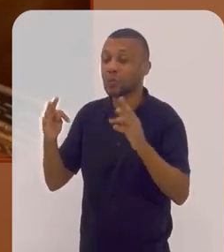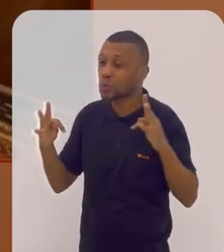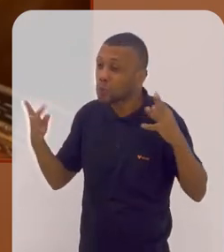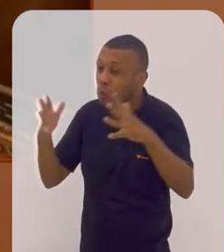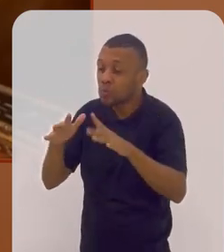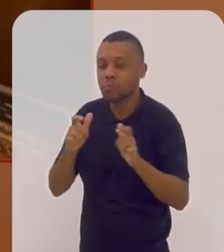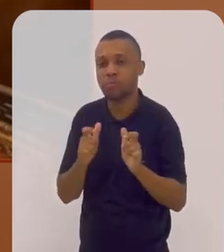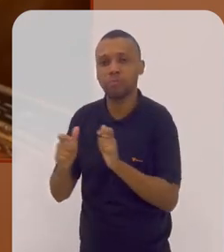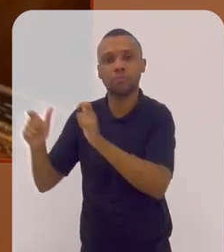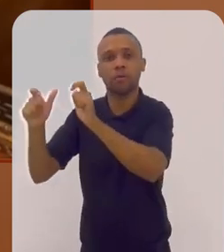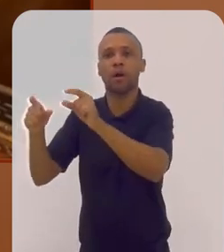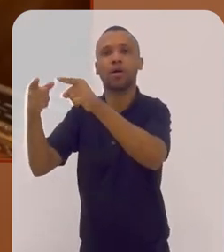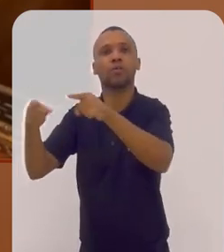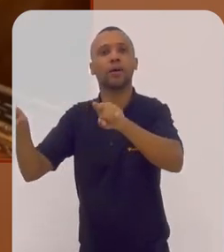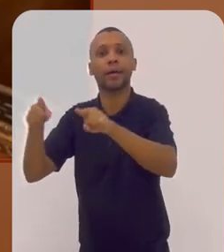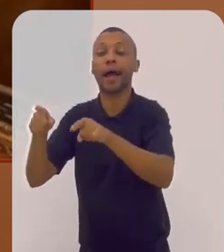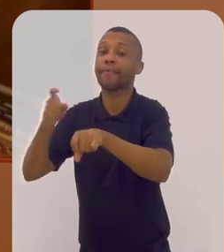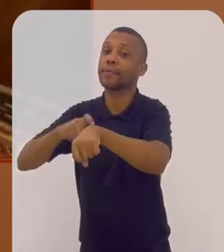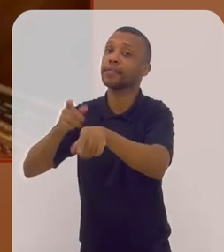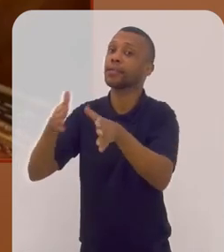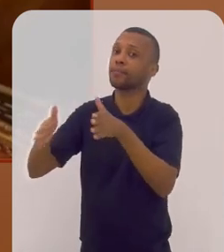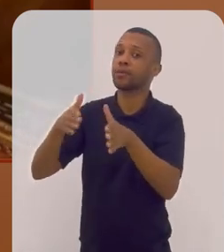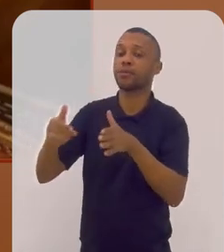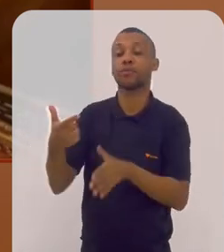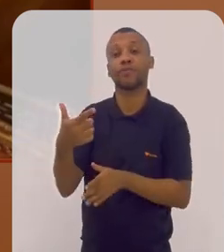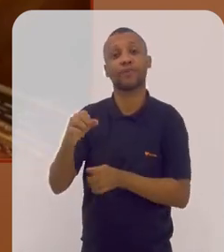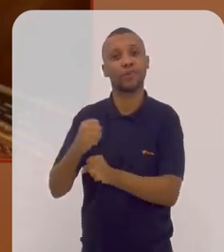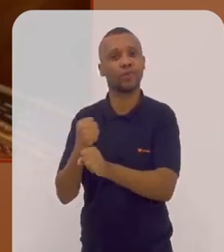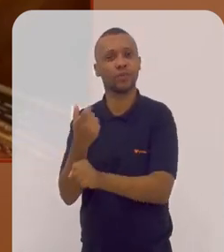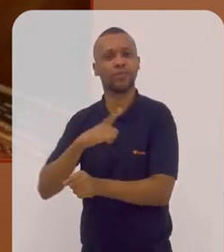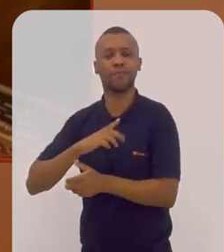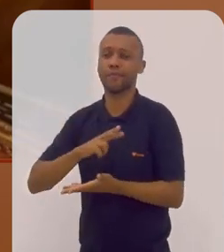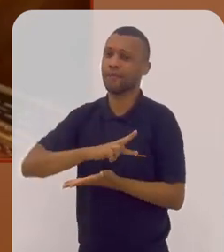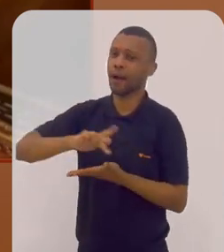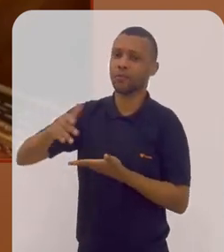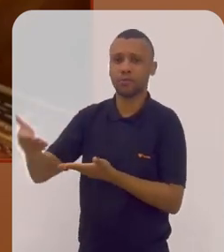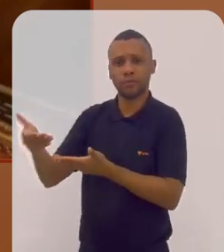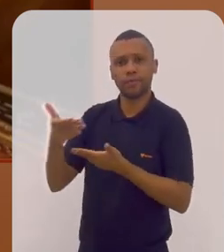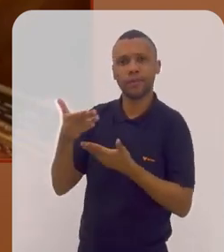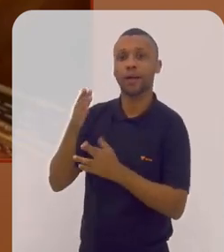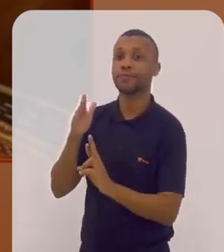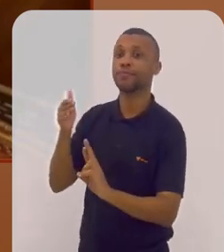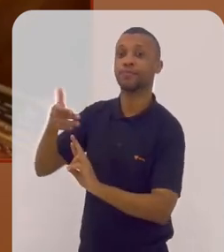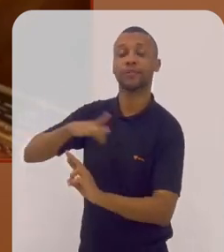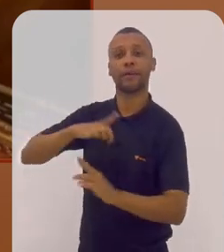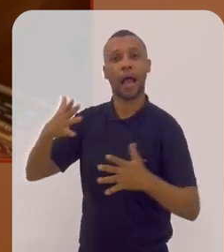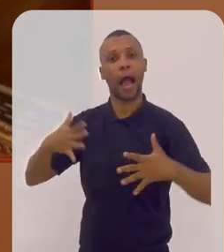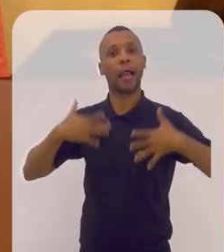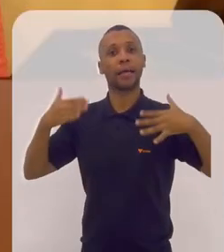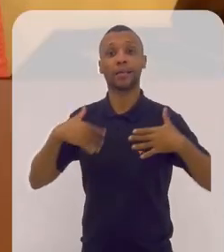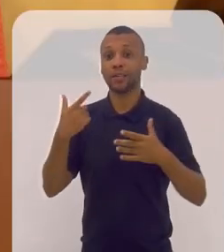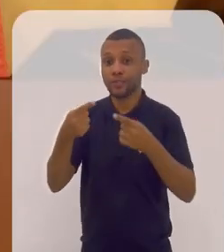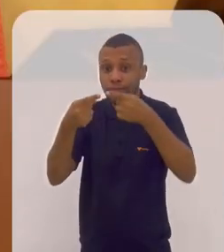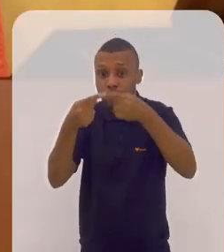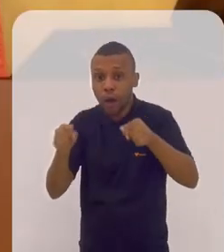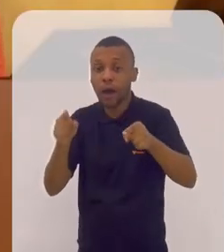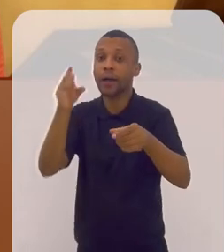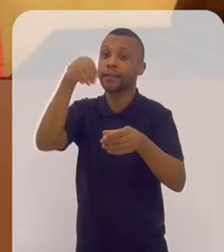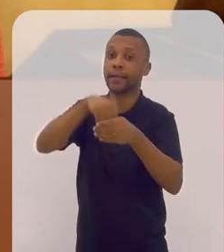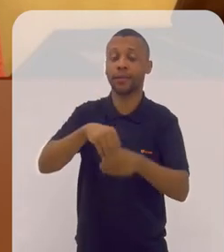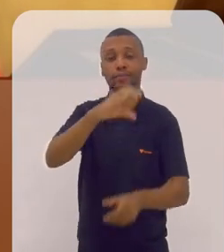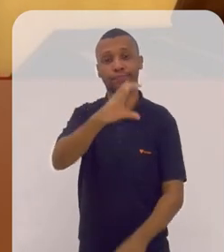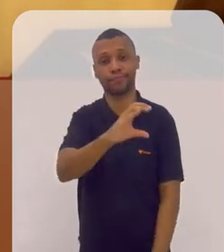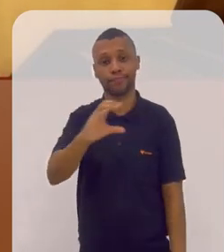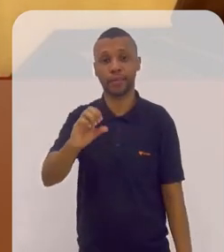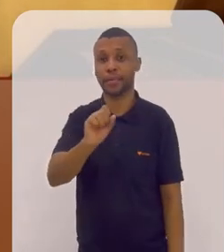tocaram nesse projeto durante esses 20 anos, tivemos vários convidados ilustres, eu tive a alegria de abrir a série do